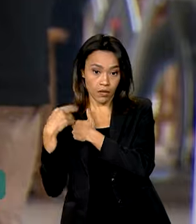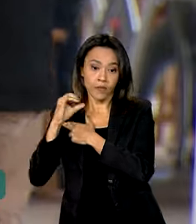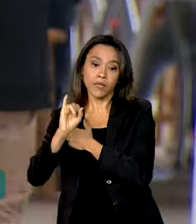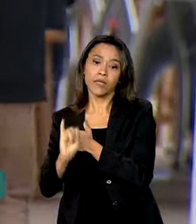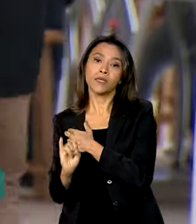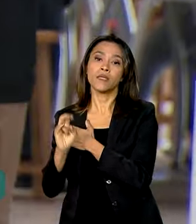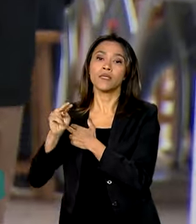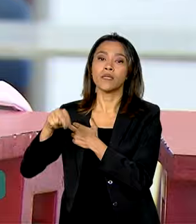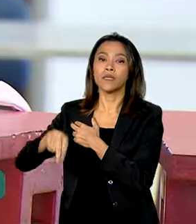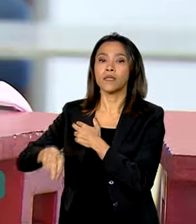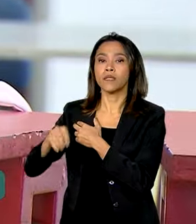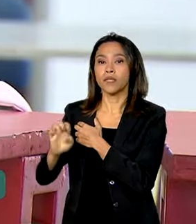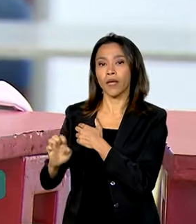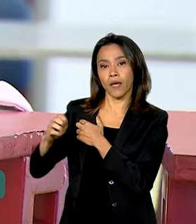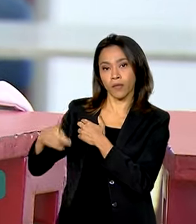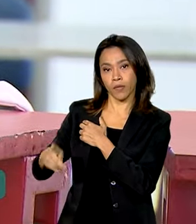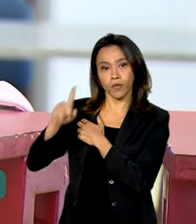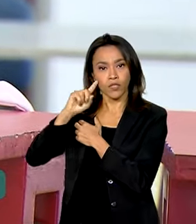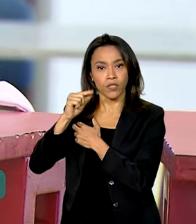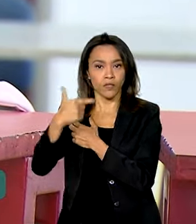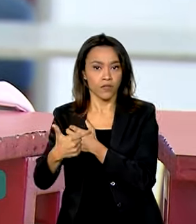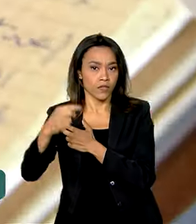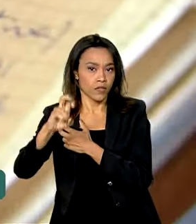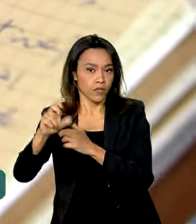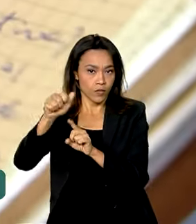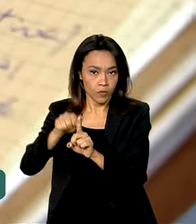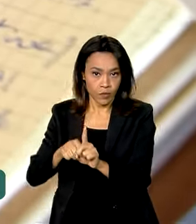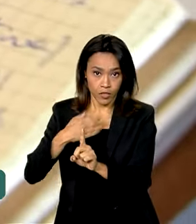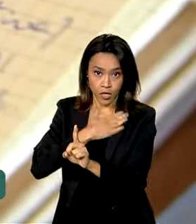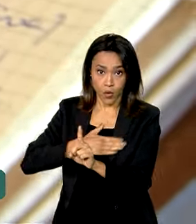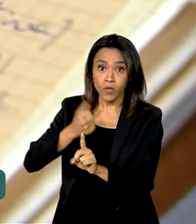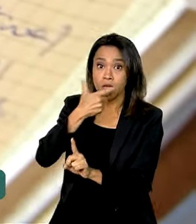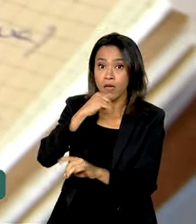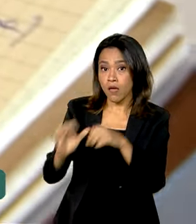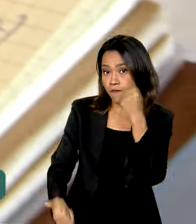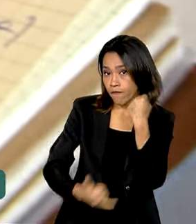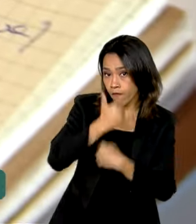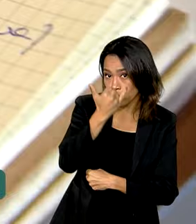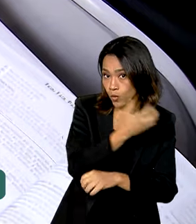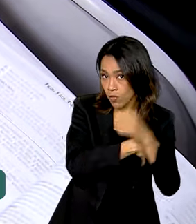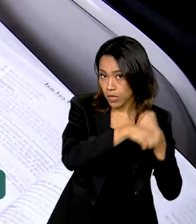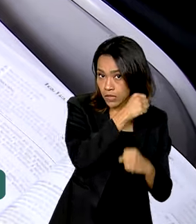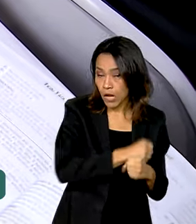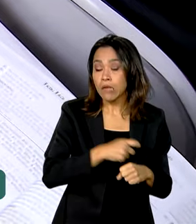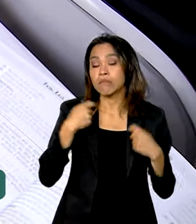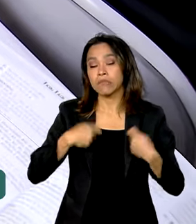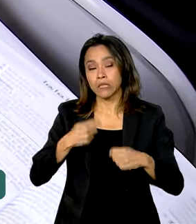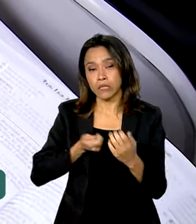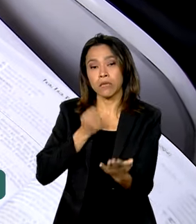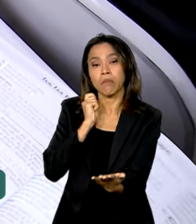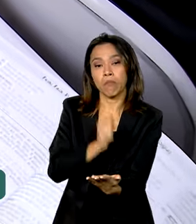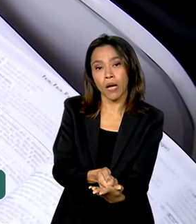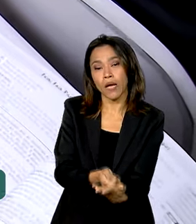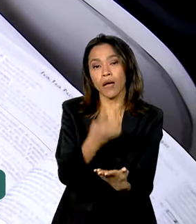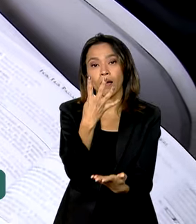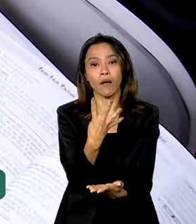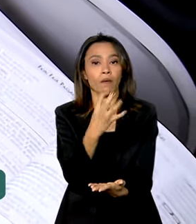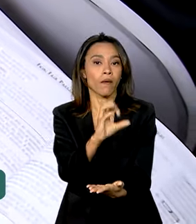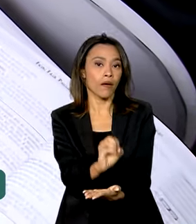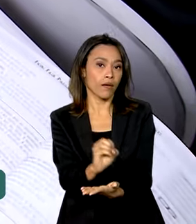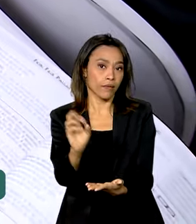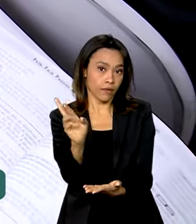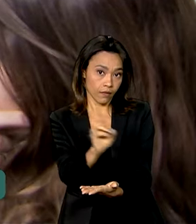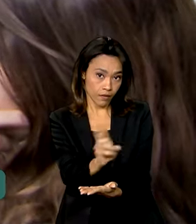25 de agosto. E quem faltou ao exame no ano passado terá de pagar uma taxa no valor de 40 reais